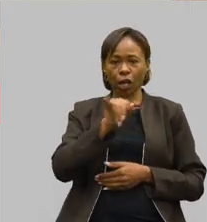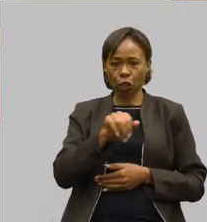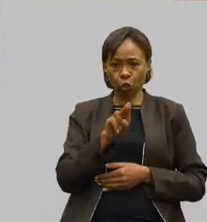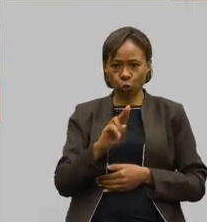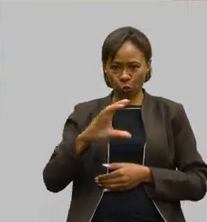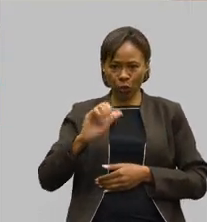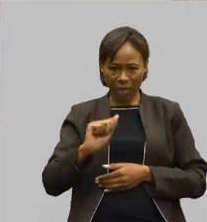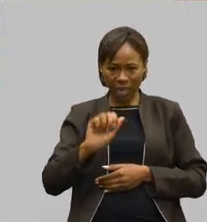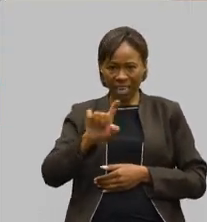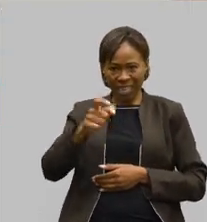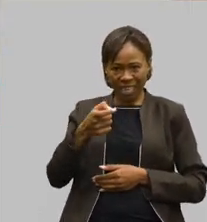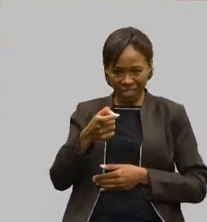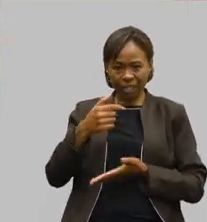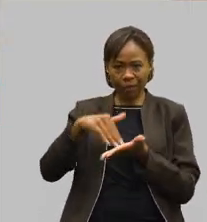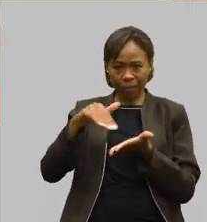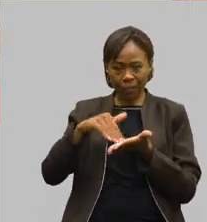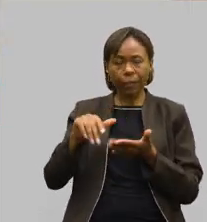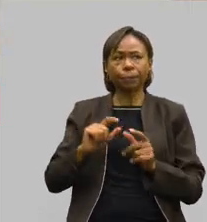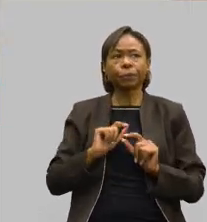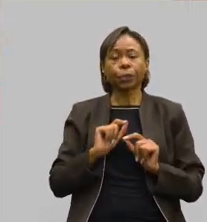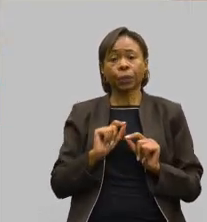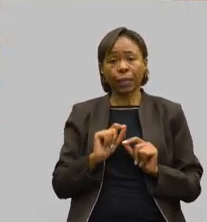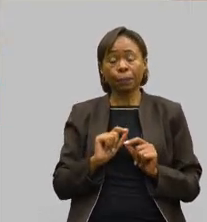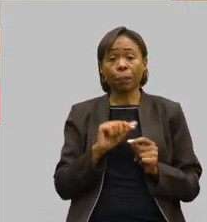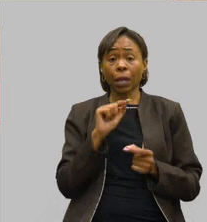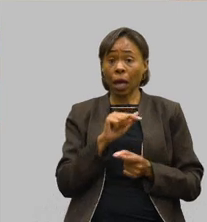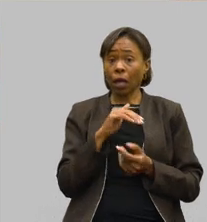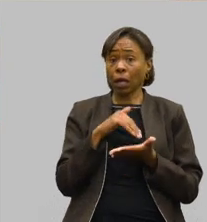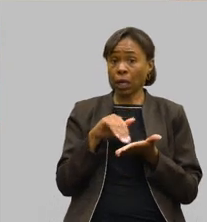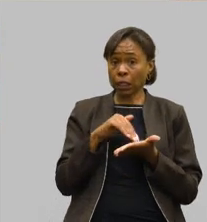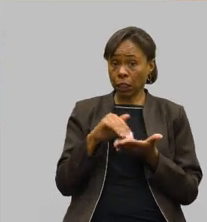que a CEDESI talvez tenha